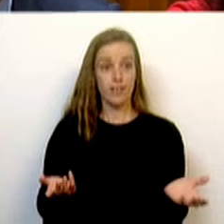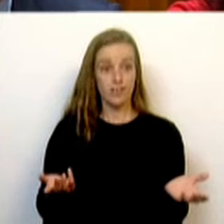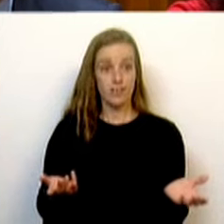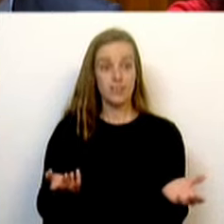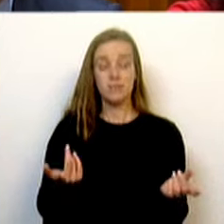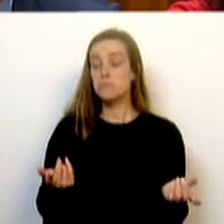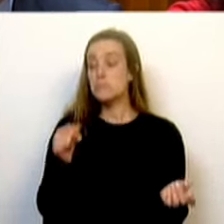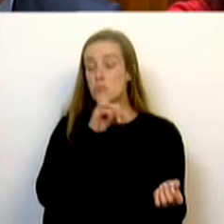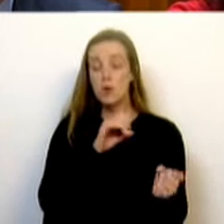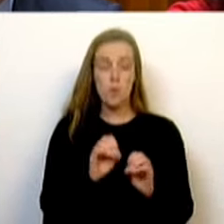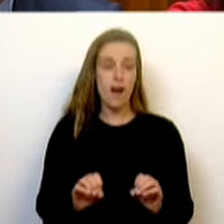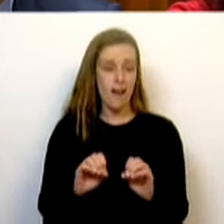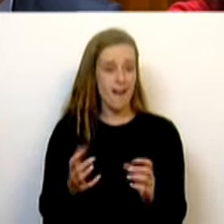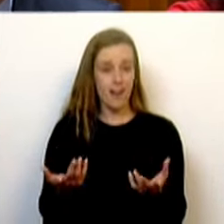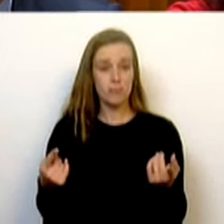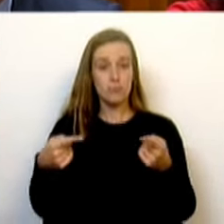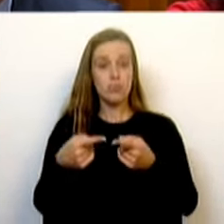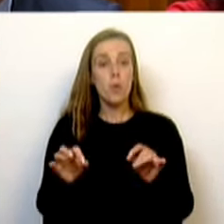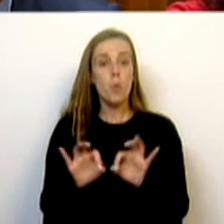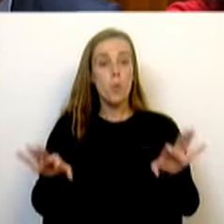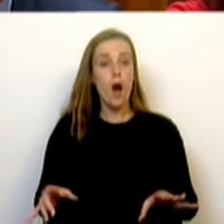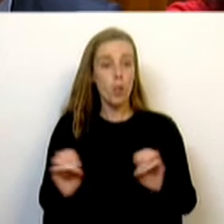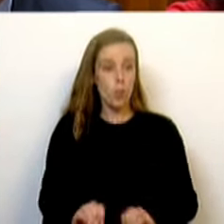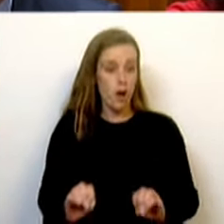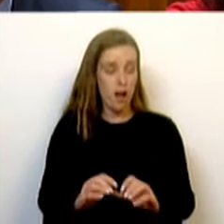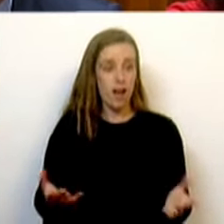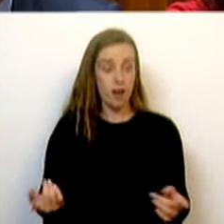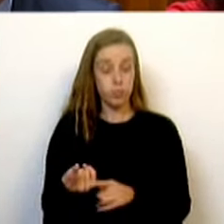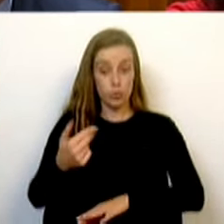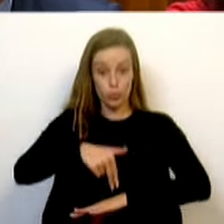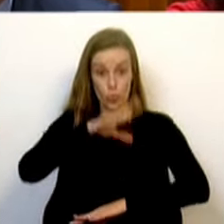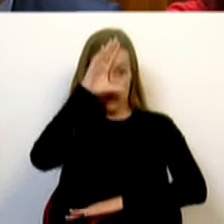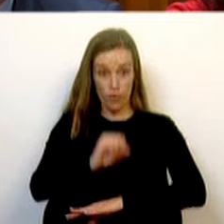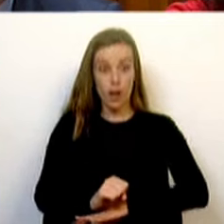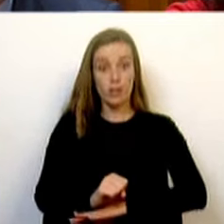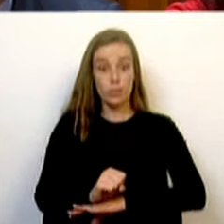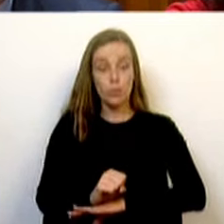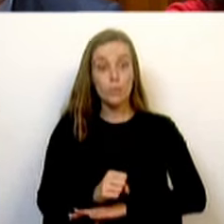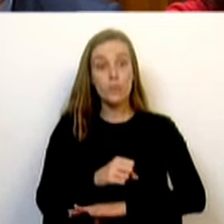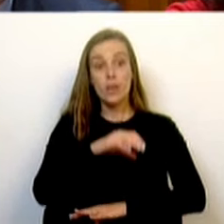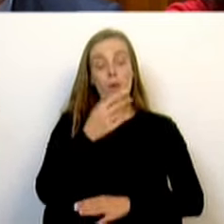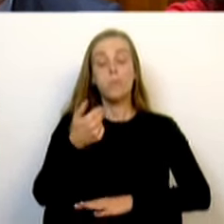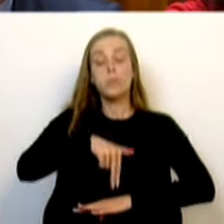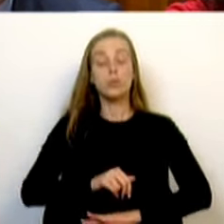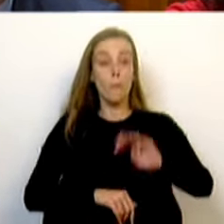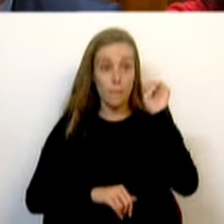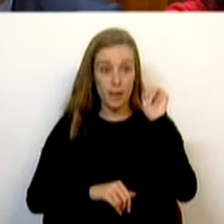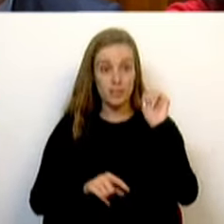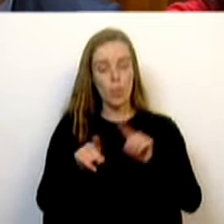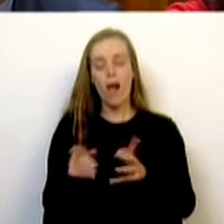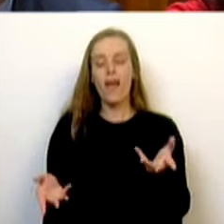coincidência. E não há um único ponto de coincidência pelo seguinte, porque a posição do Governo, a posição do PS, foi a posição do